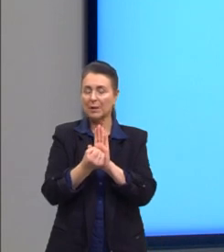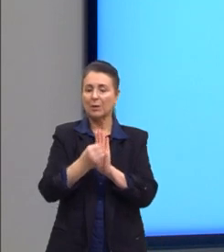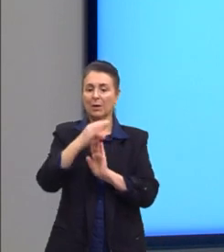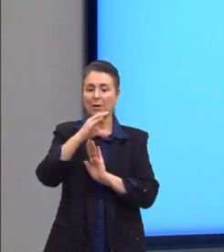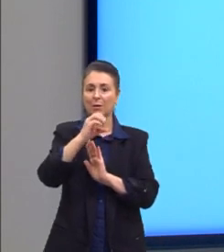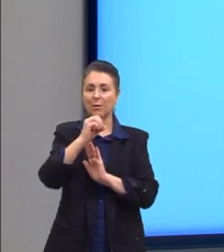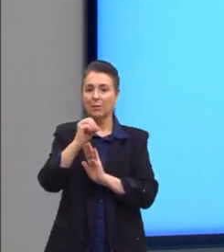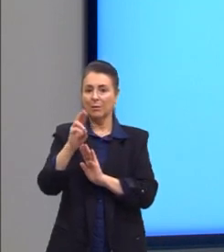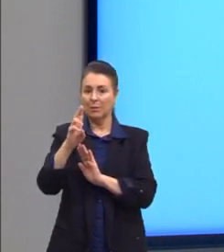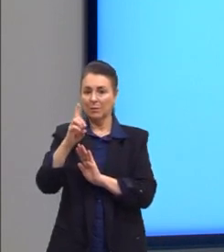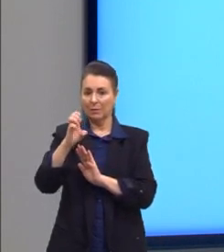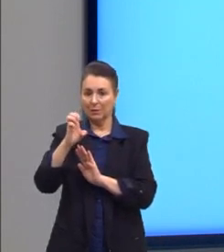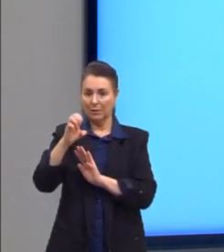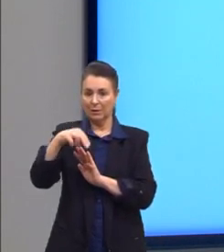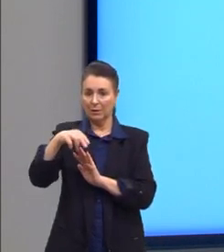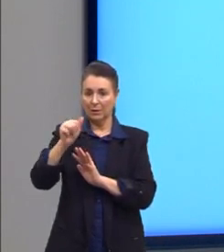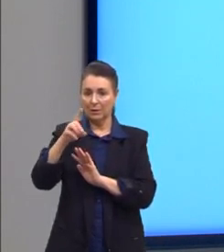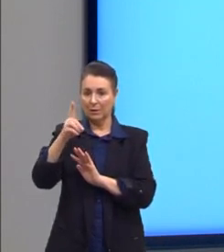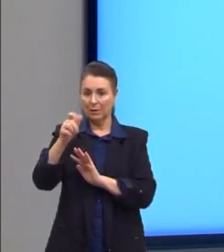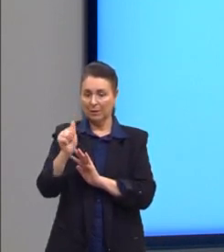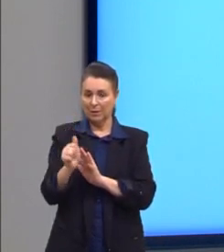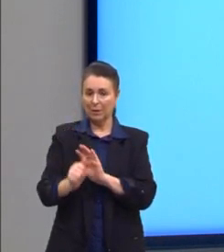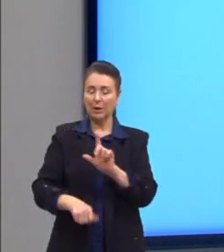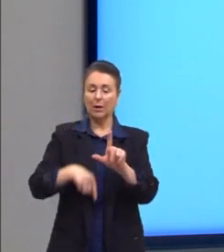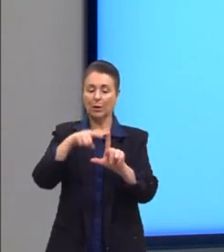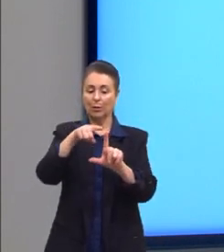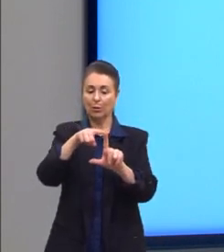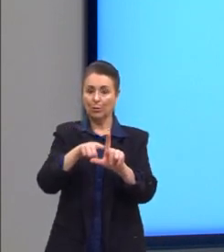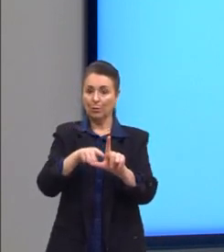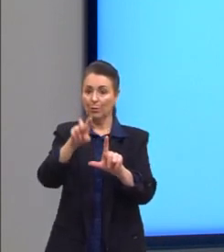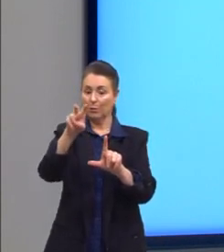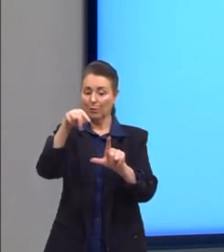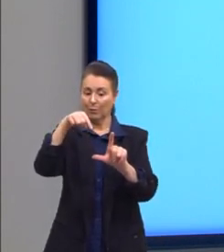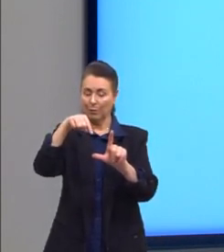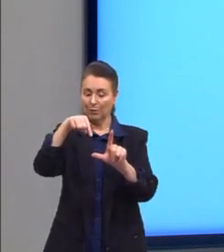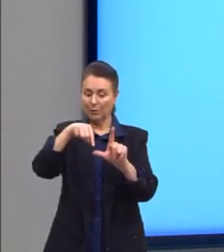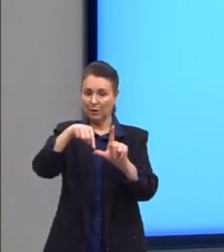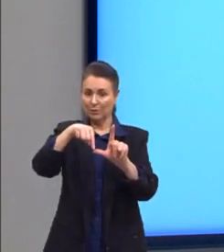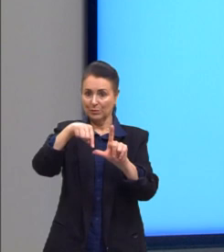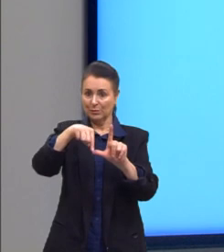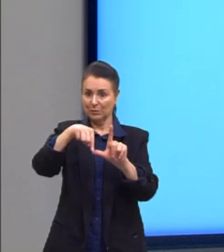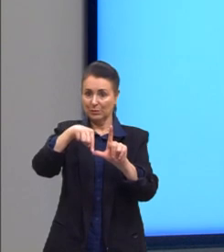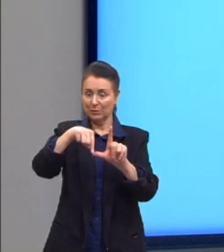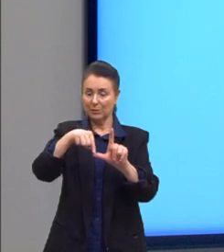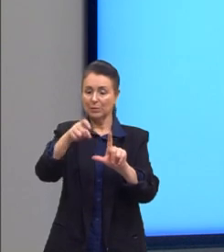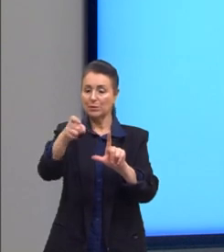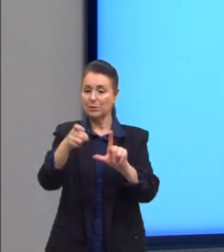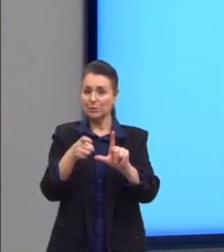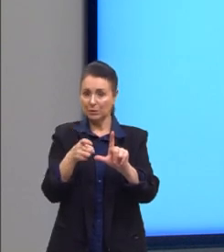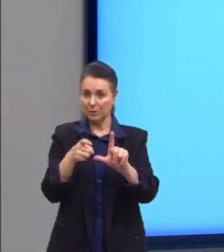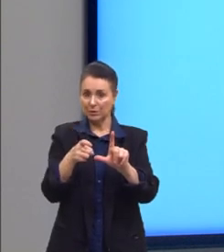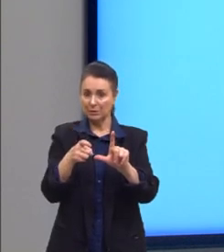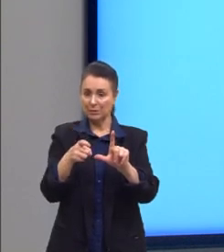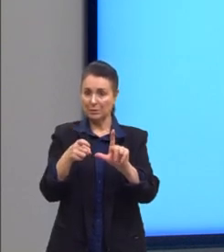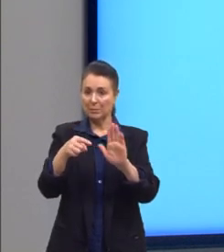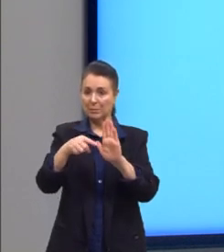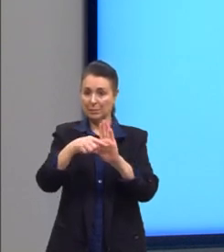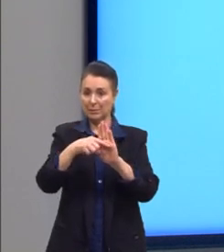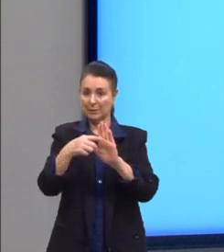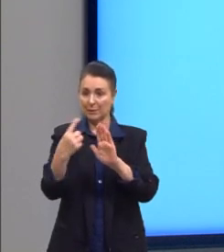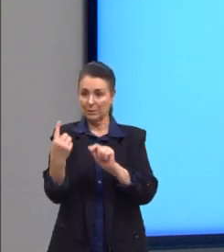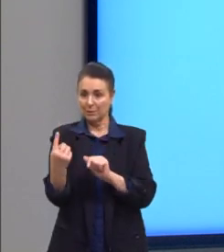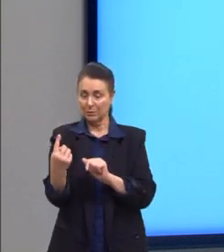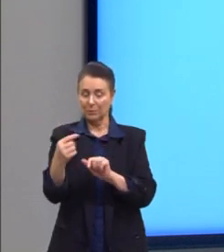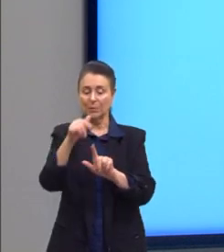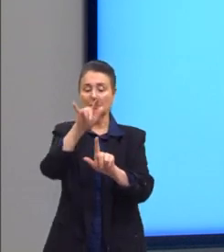vértice. Nós vimos que a coordenada do pontinho do vértice é X igual a menos 1 e